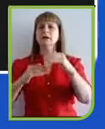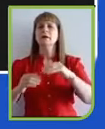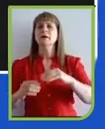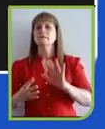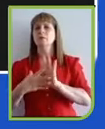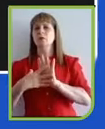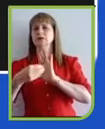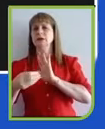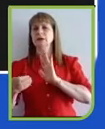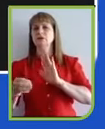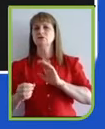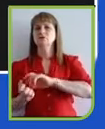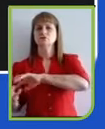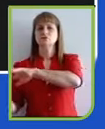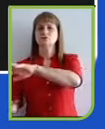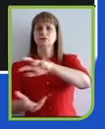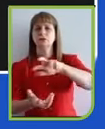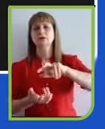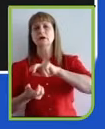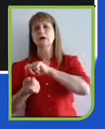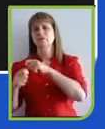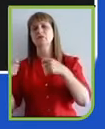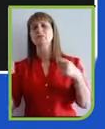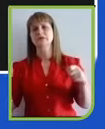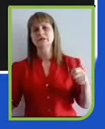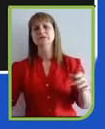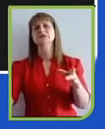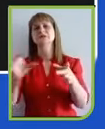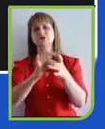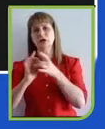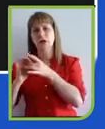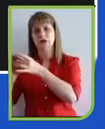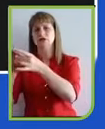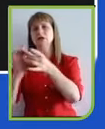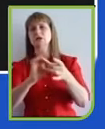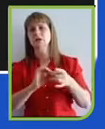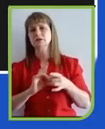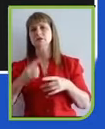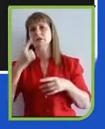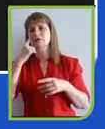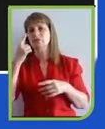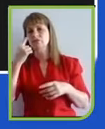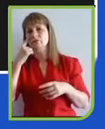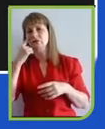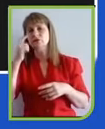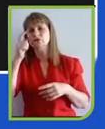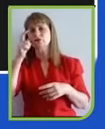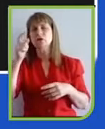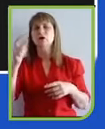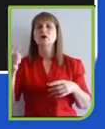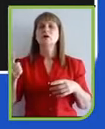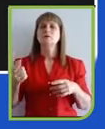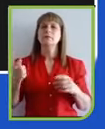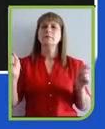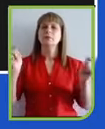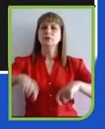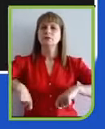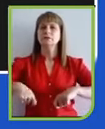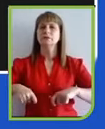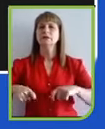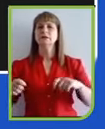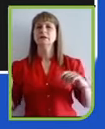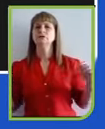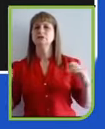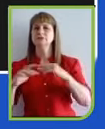de alianças e aí eu vejo uma grande possibilidade de cidades, empresas, organizações de